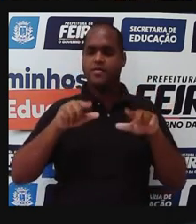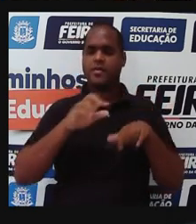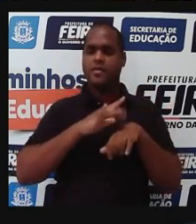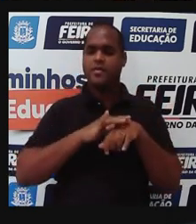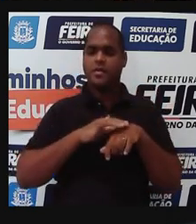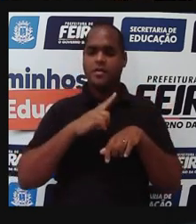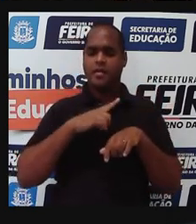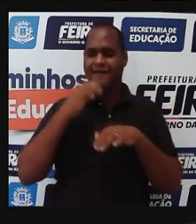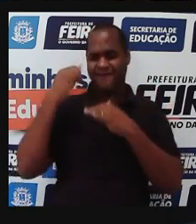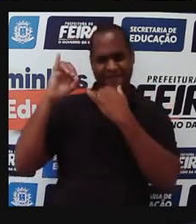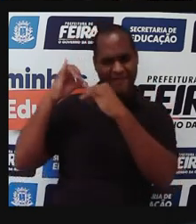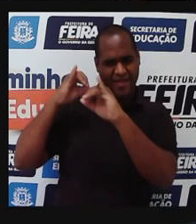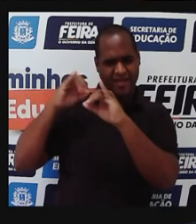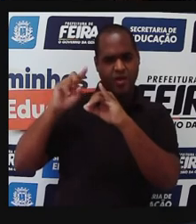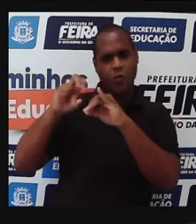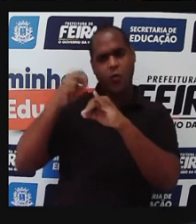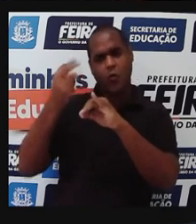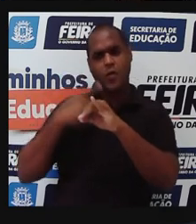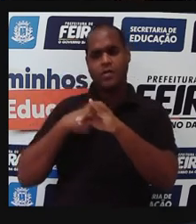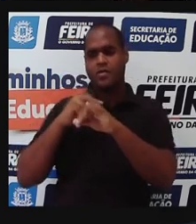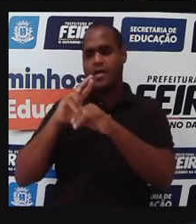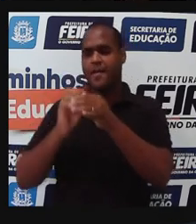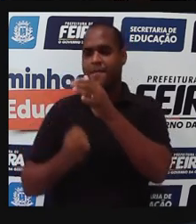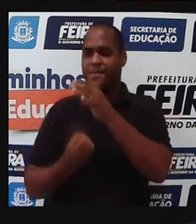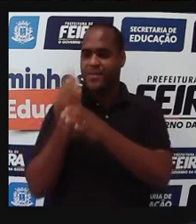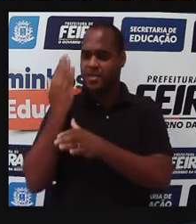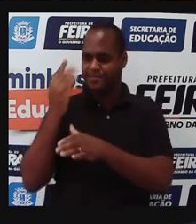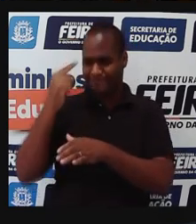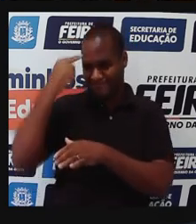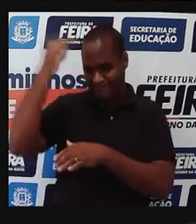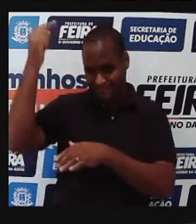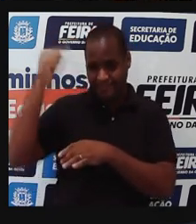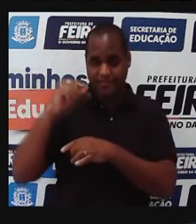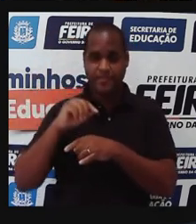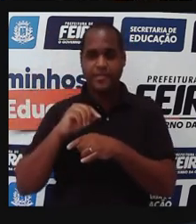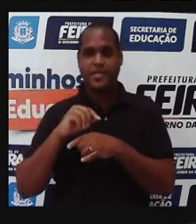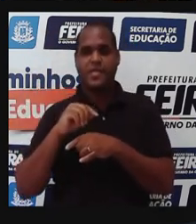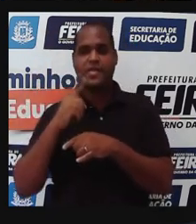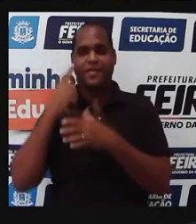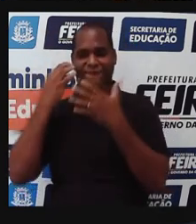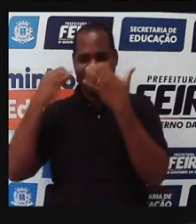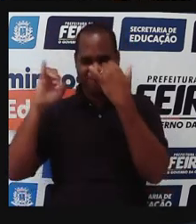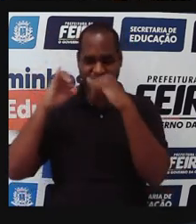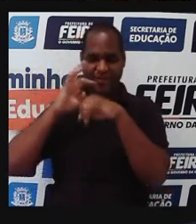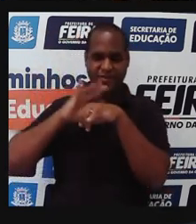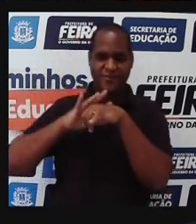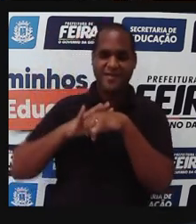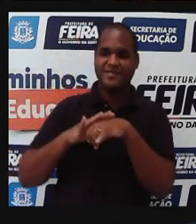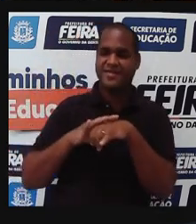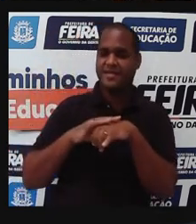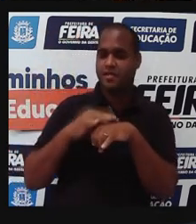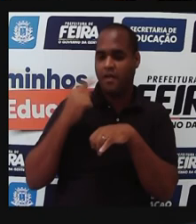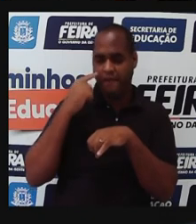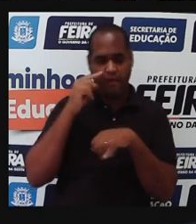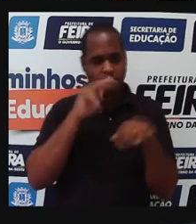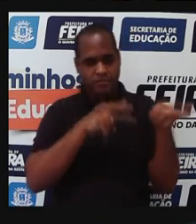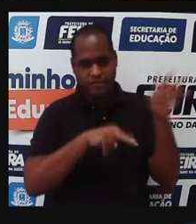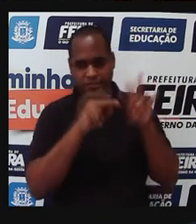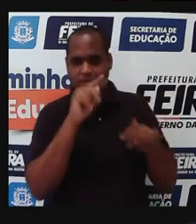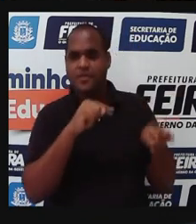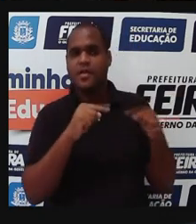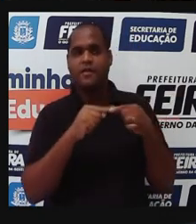doenças negligenciadas e as doenças emergentes. Lembrando aqui que as doenças negligenciadas são aquelas que não são vistas